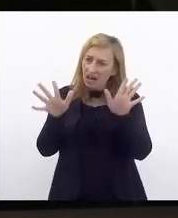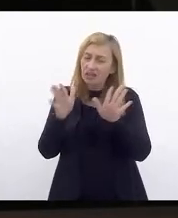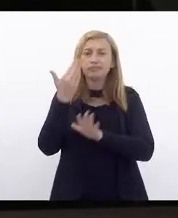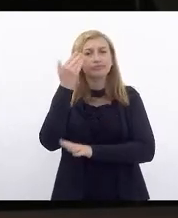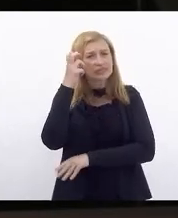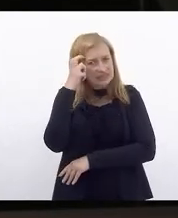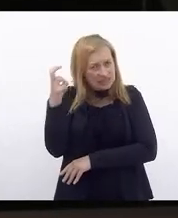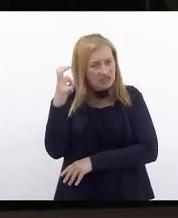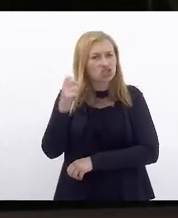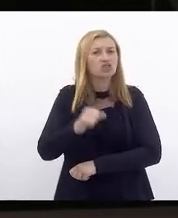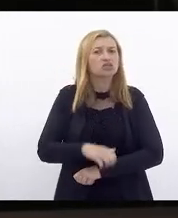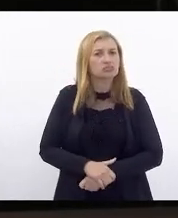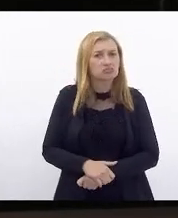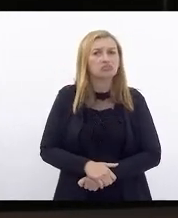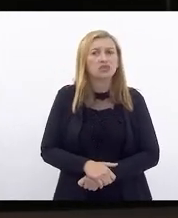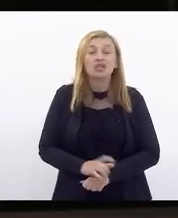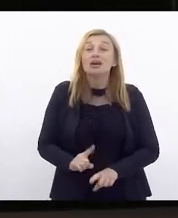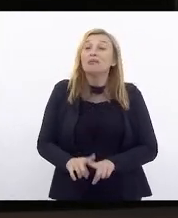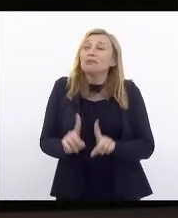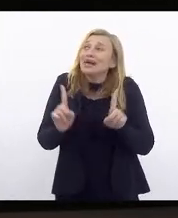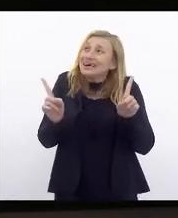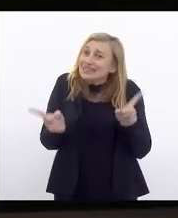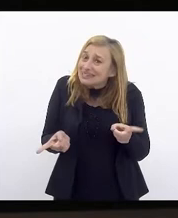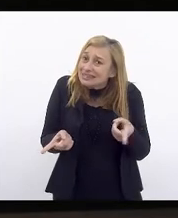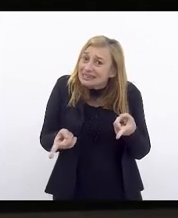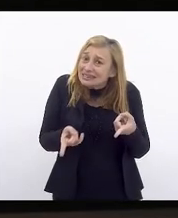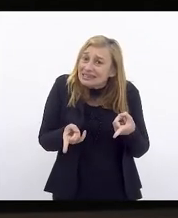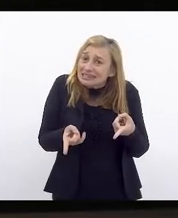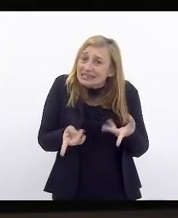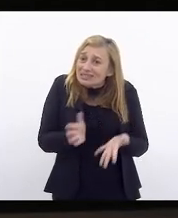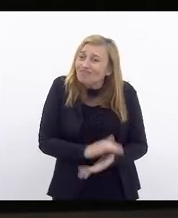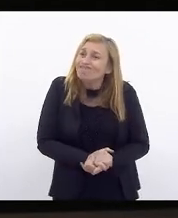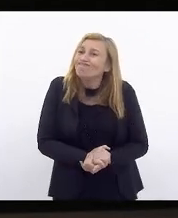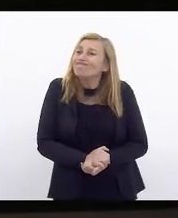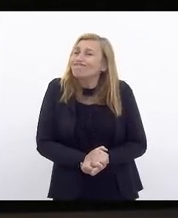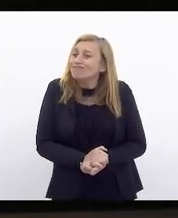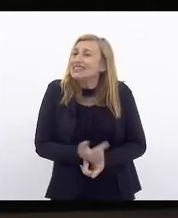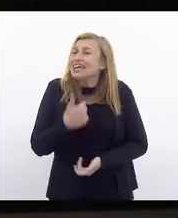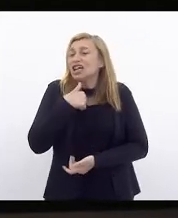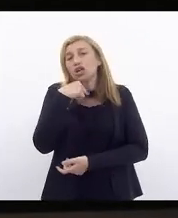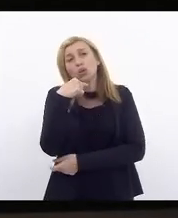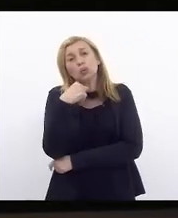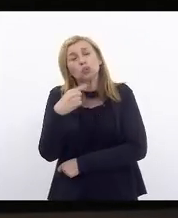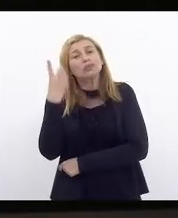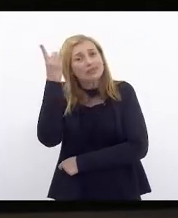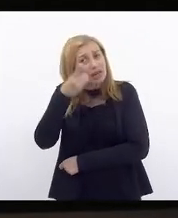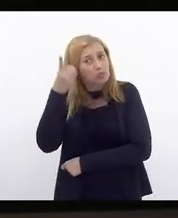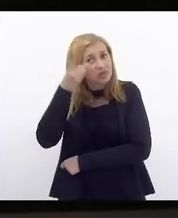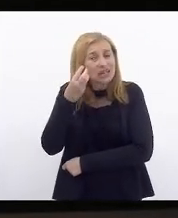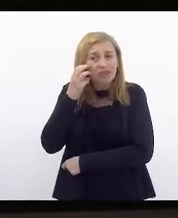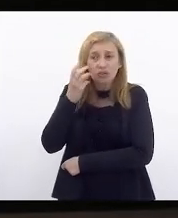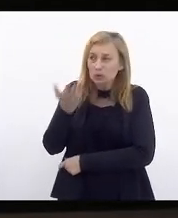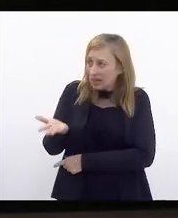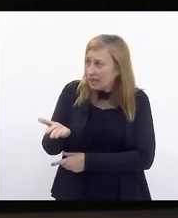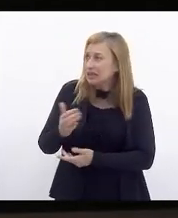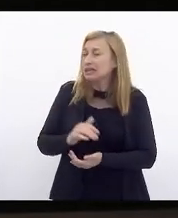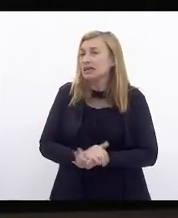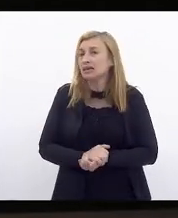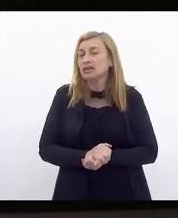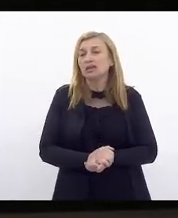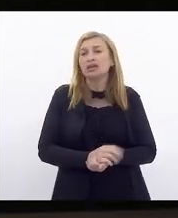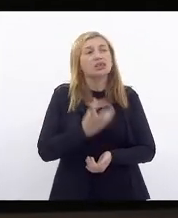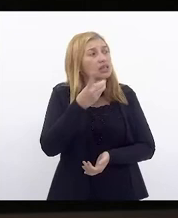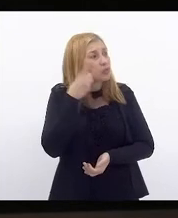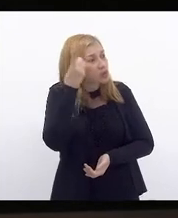inteligente. Mas eu, nobre deputado Valdé Carneiro, e